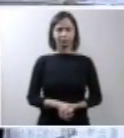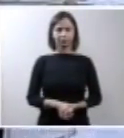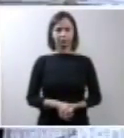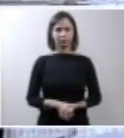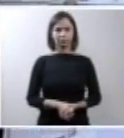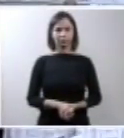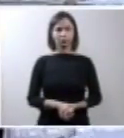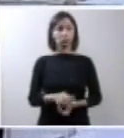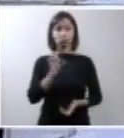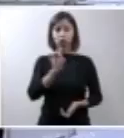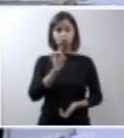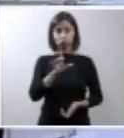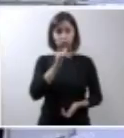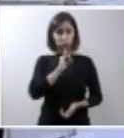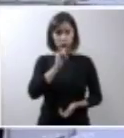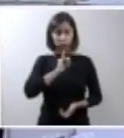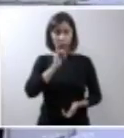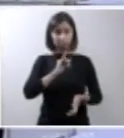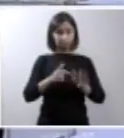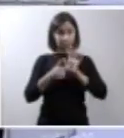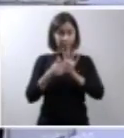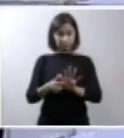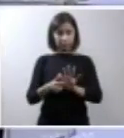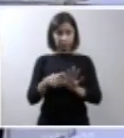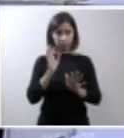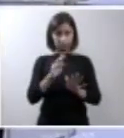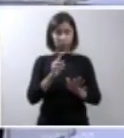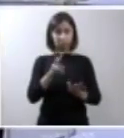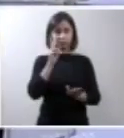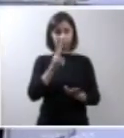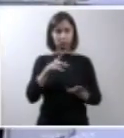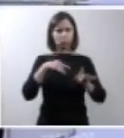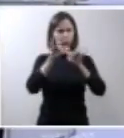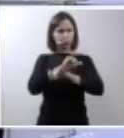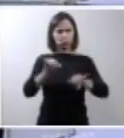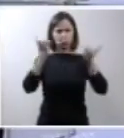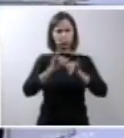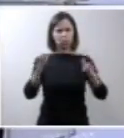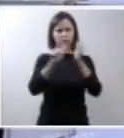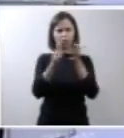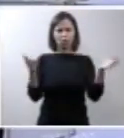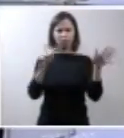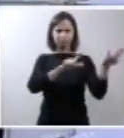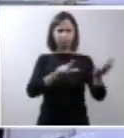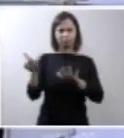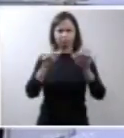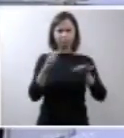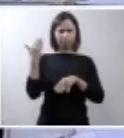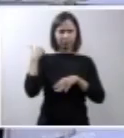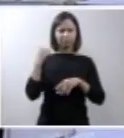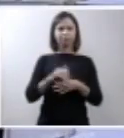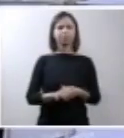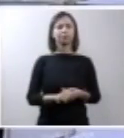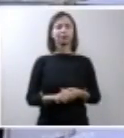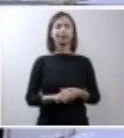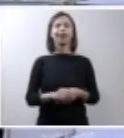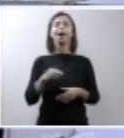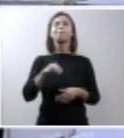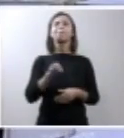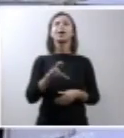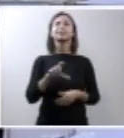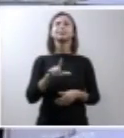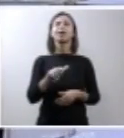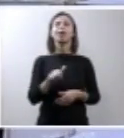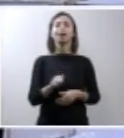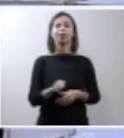apenas para exemplificar e que a gente viu difundido na mídia essa última semana no caso Marcela nós não